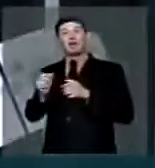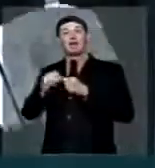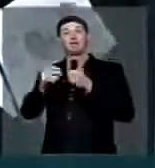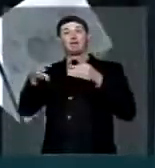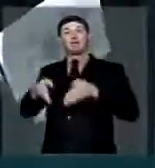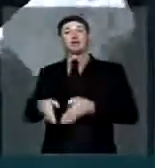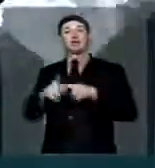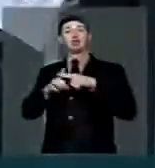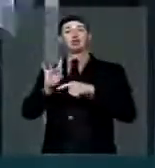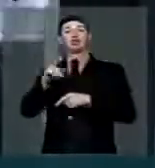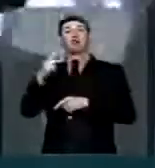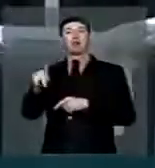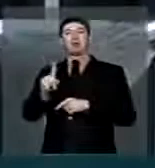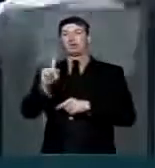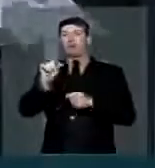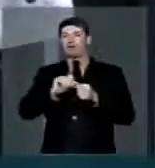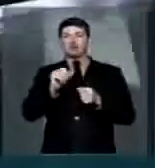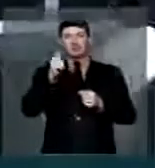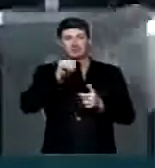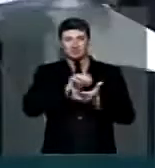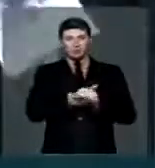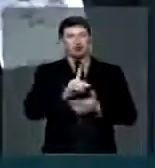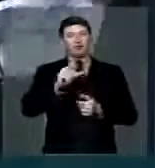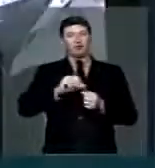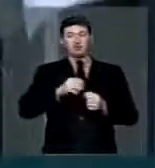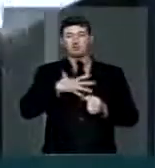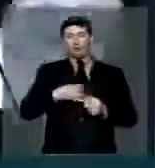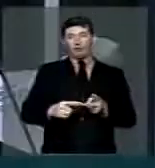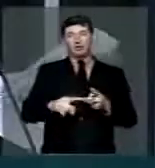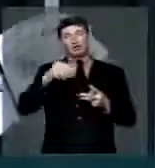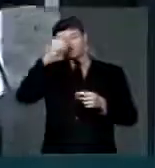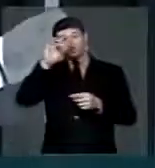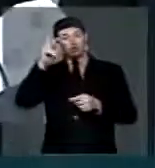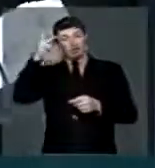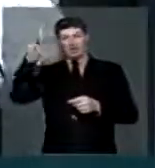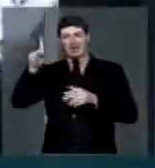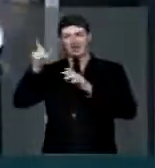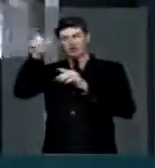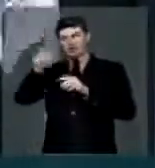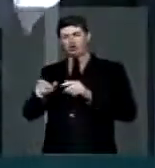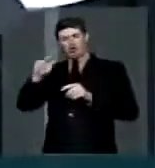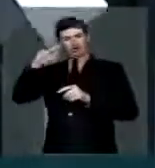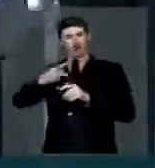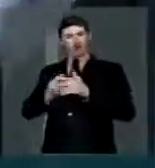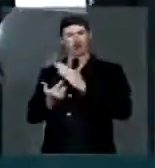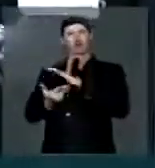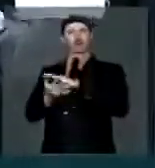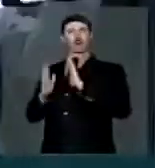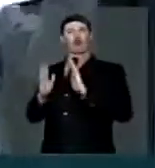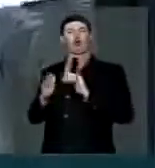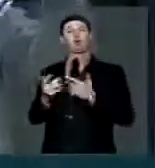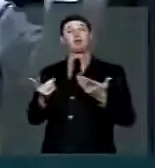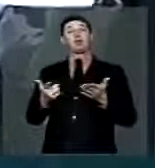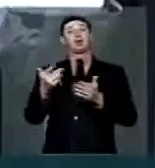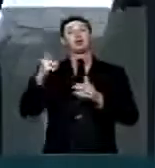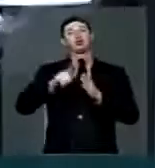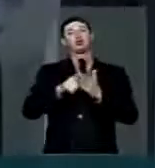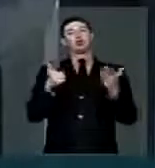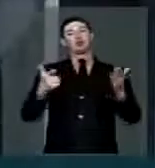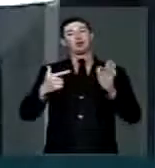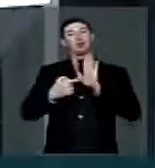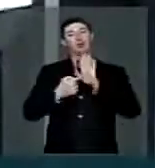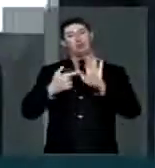para ele. Ele não fez para a mulher, para os filhos, para os sobrinhos, só para ele. Portanto, a Folha de São Paulo revela